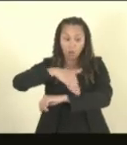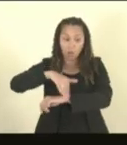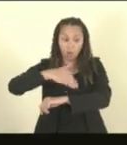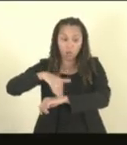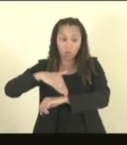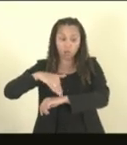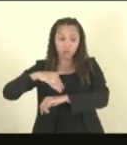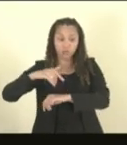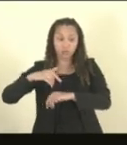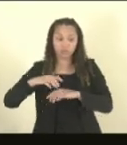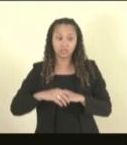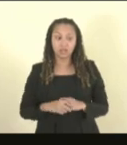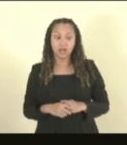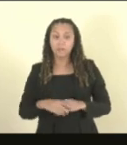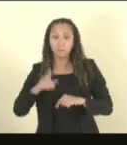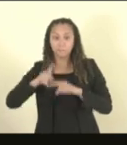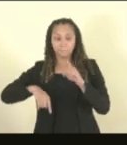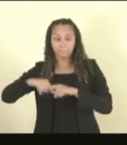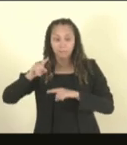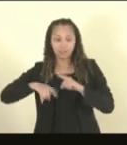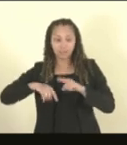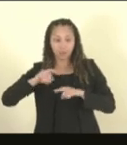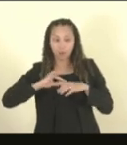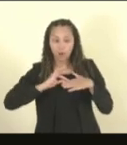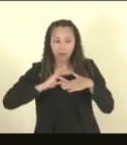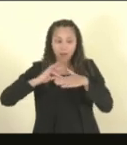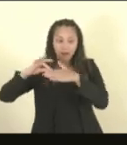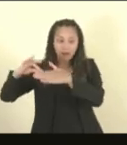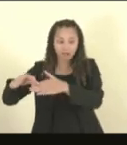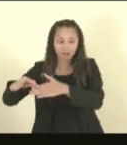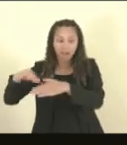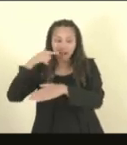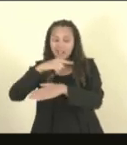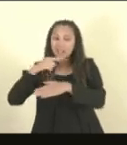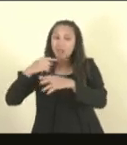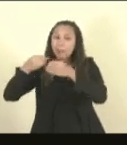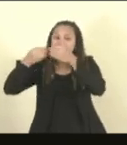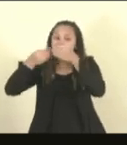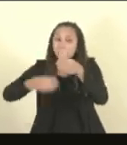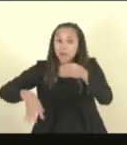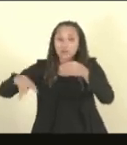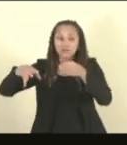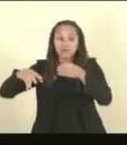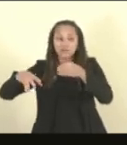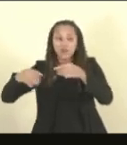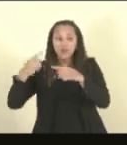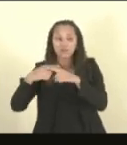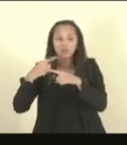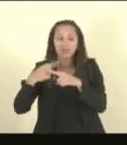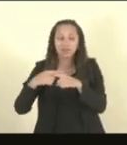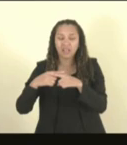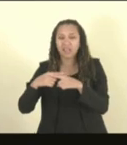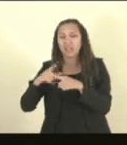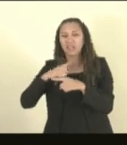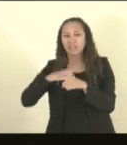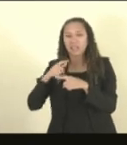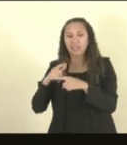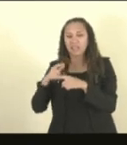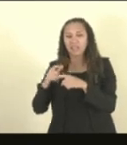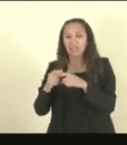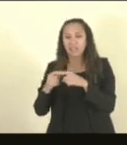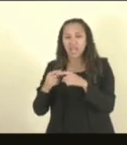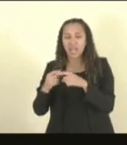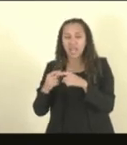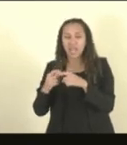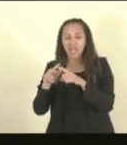distribuição de seus produtos, estão sendo severamente prejudicados, danificando peças, a manutenção